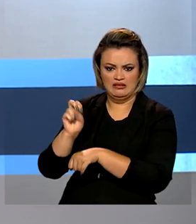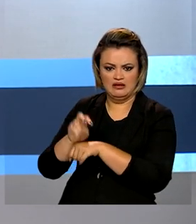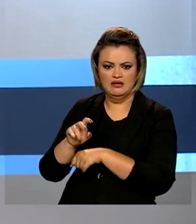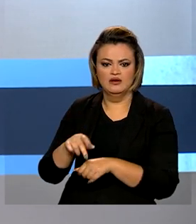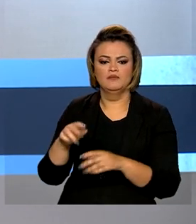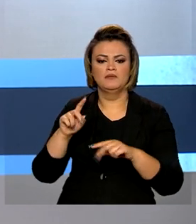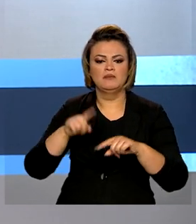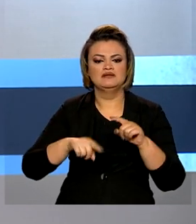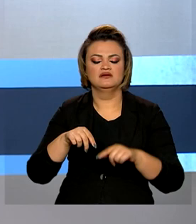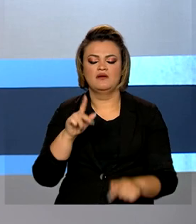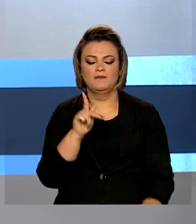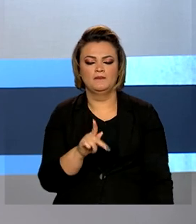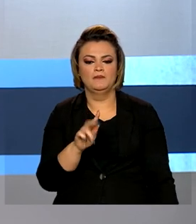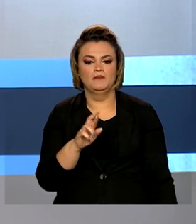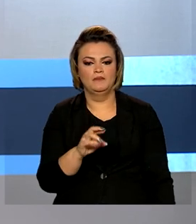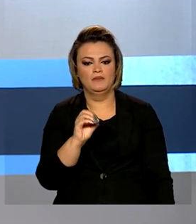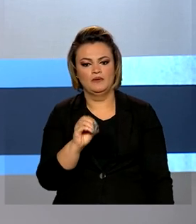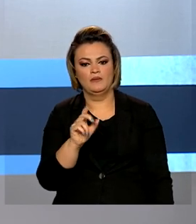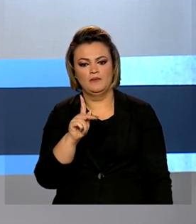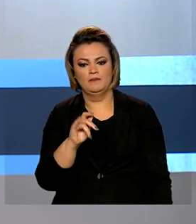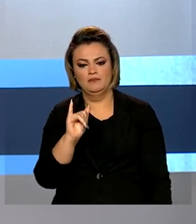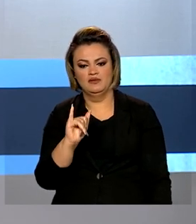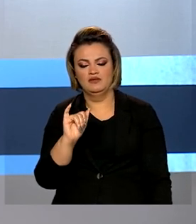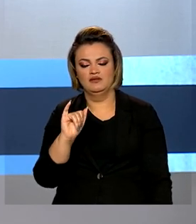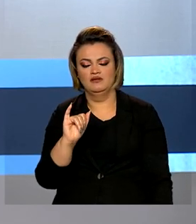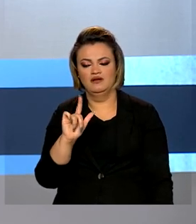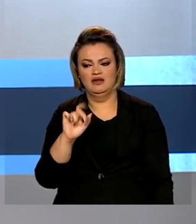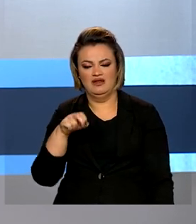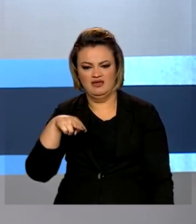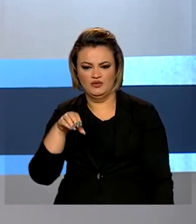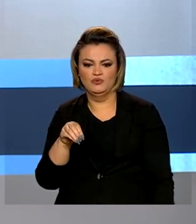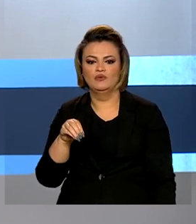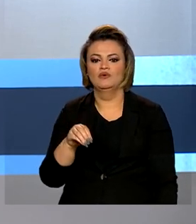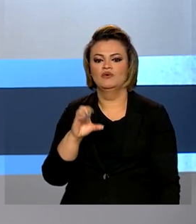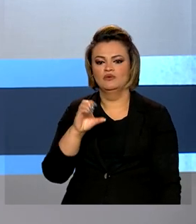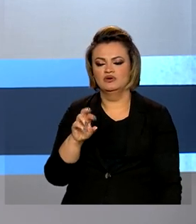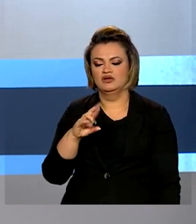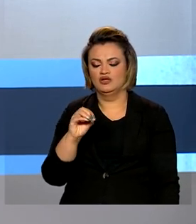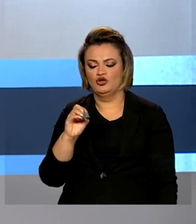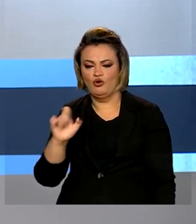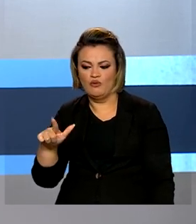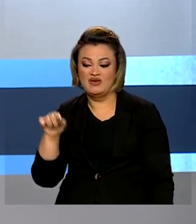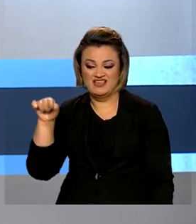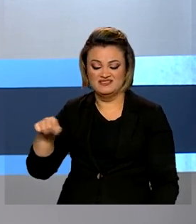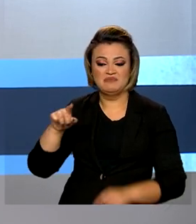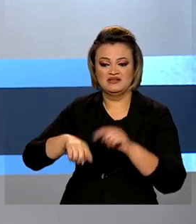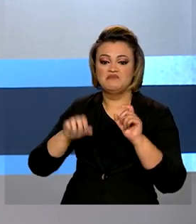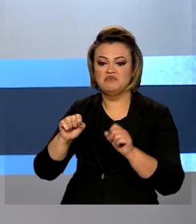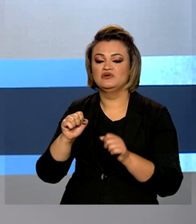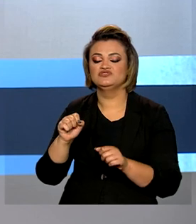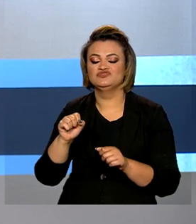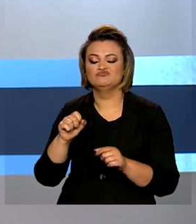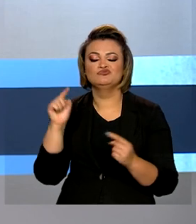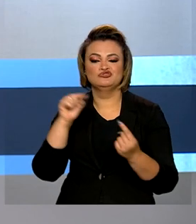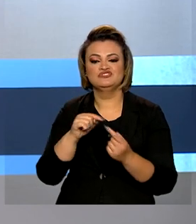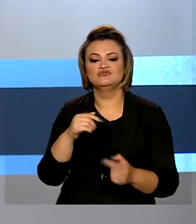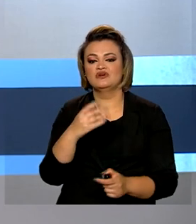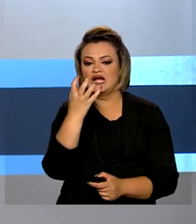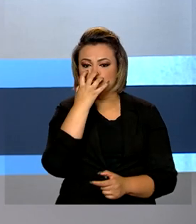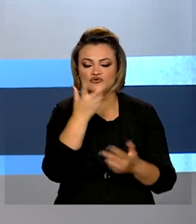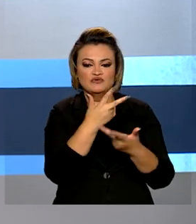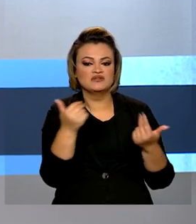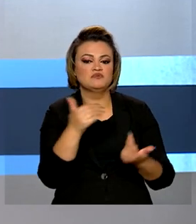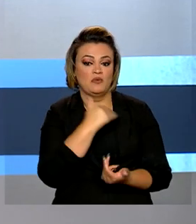propileno glicol, que podem ter intoxicado e levado à morte mais de 100 cães no país. E alertou, essa